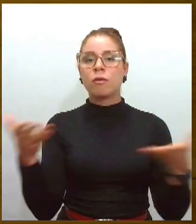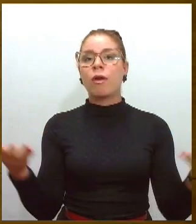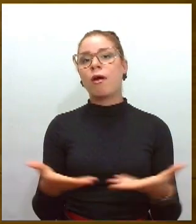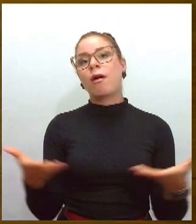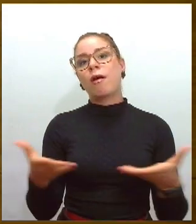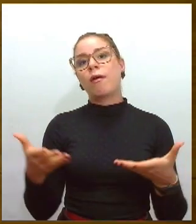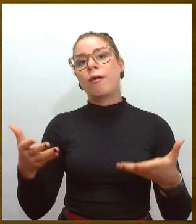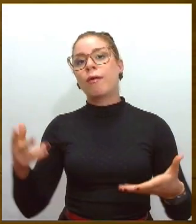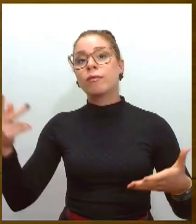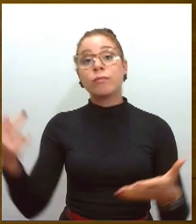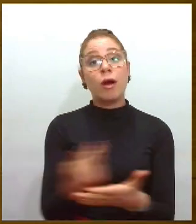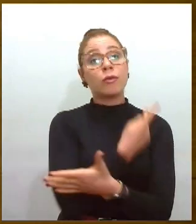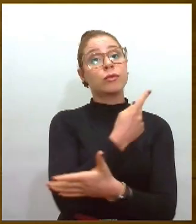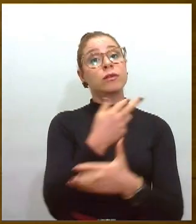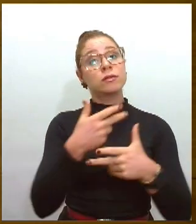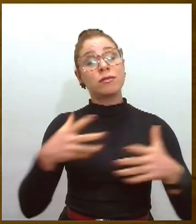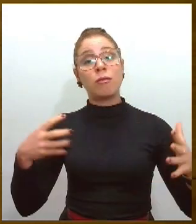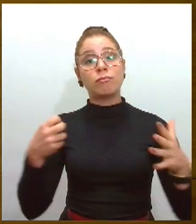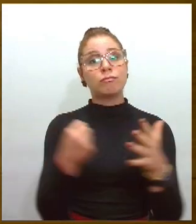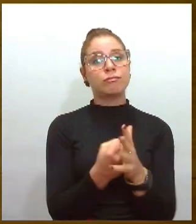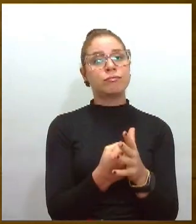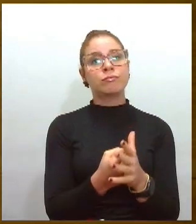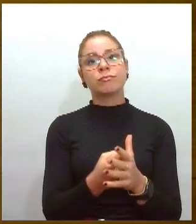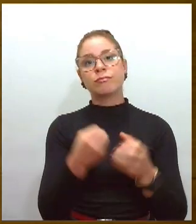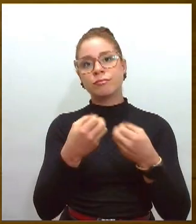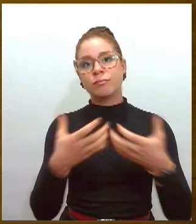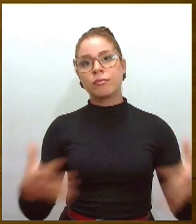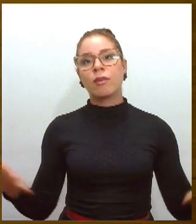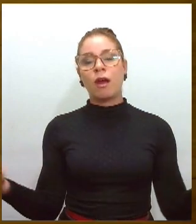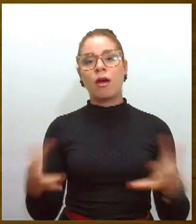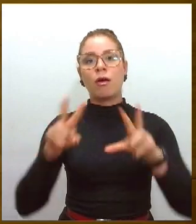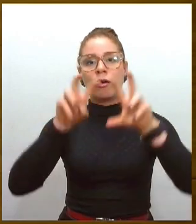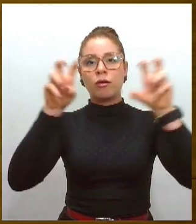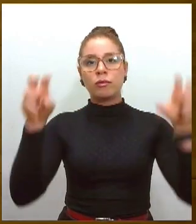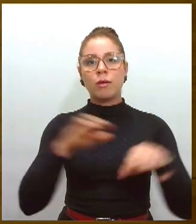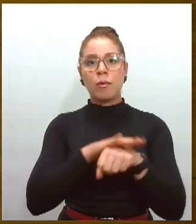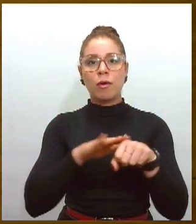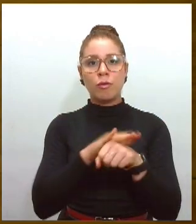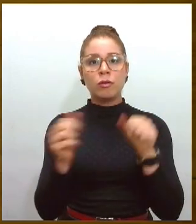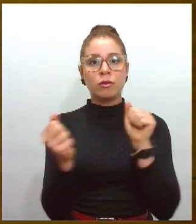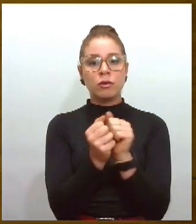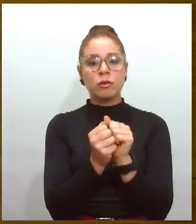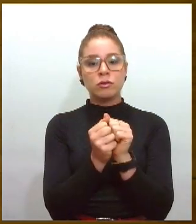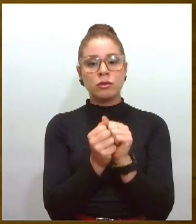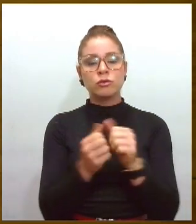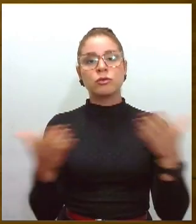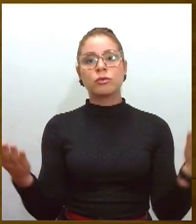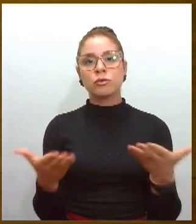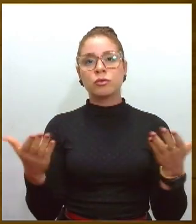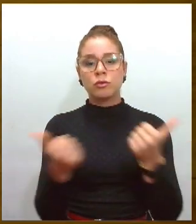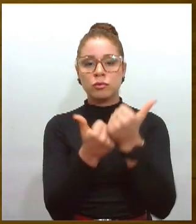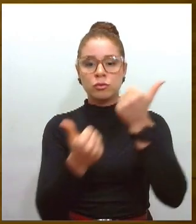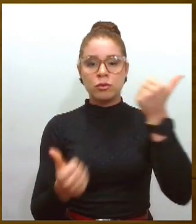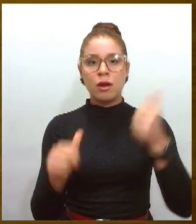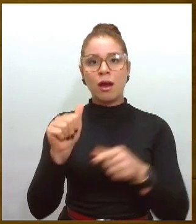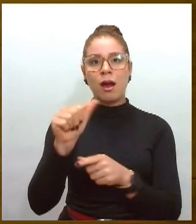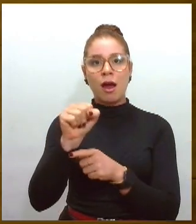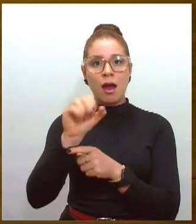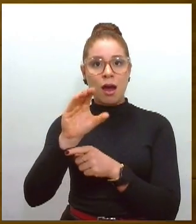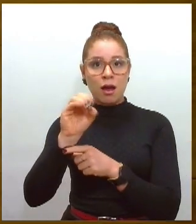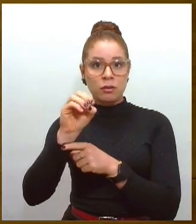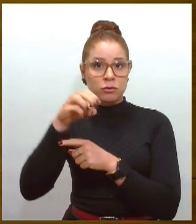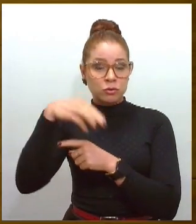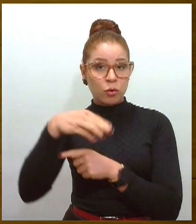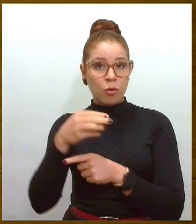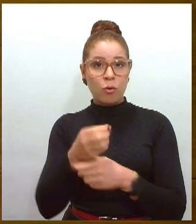acidentes. E eu converso agora justamente sobre o assunto com o capitão Alan Adson, que é subchefe da SCOM do Corpo de Bombeiros Militar do Estado de